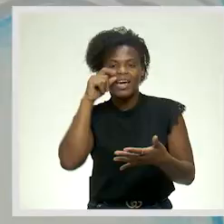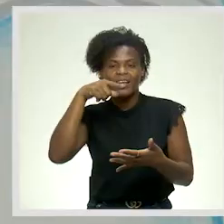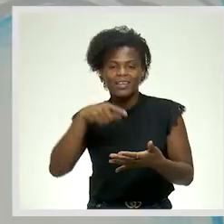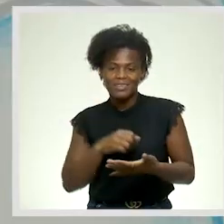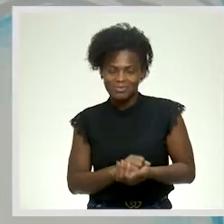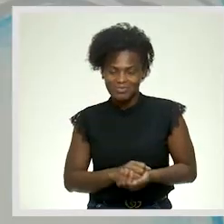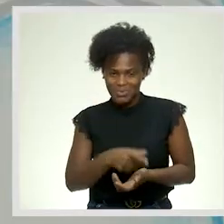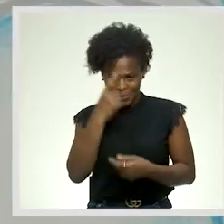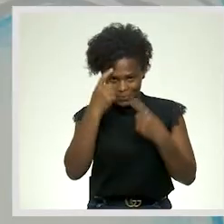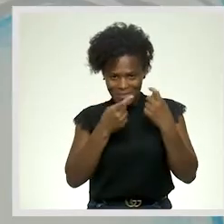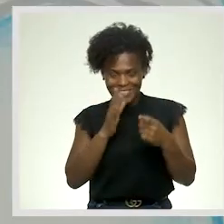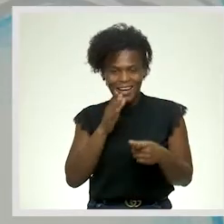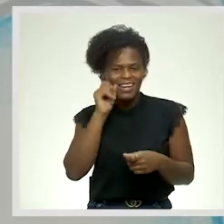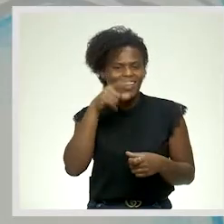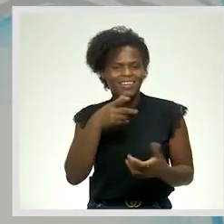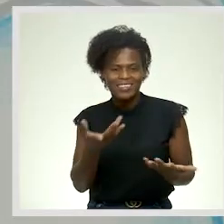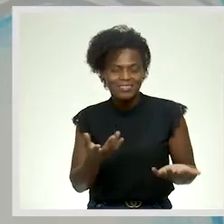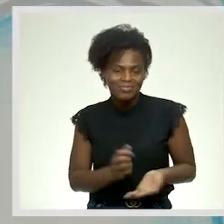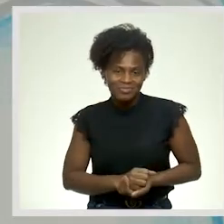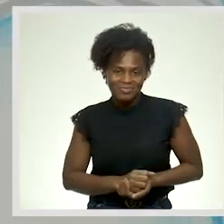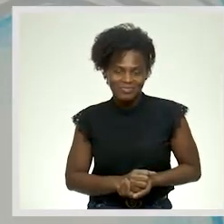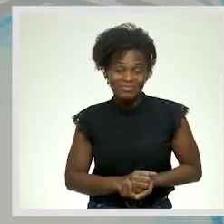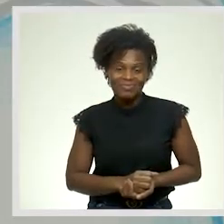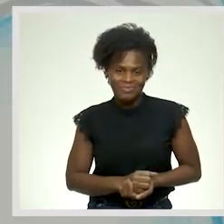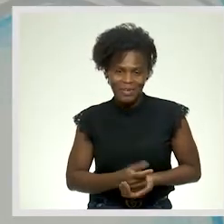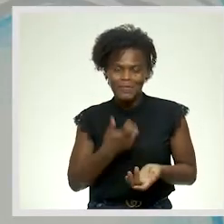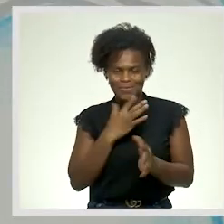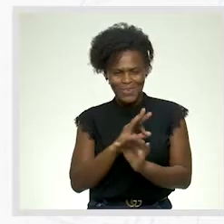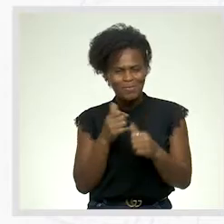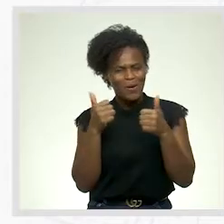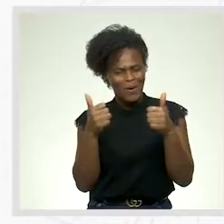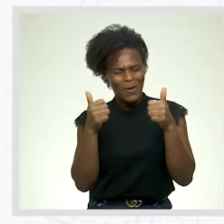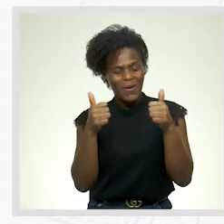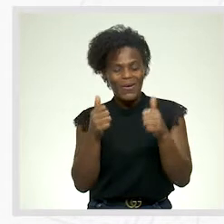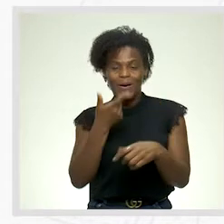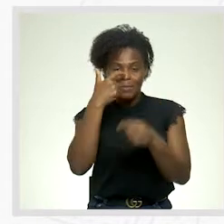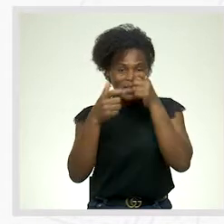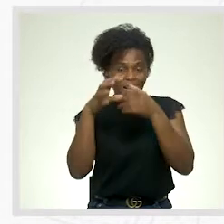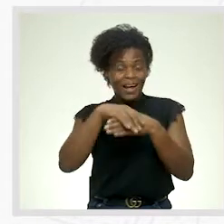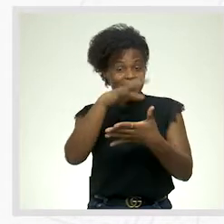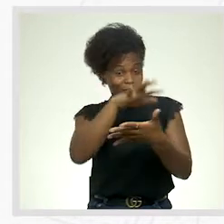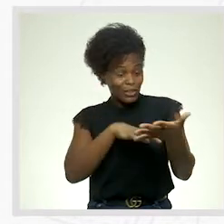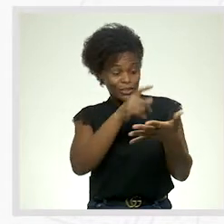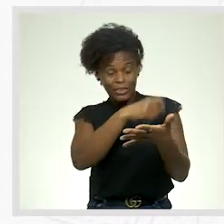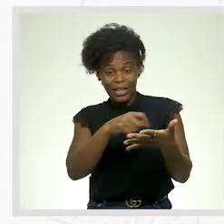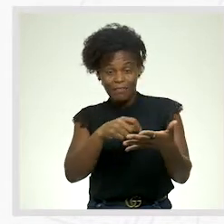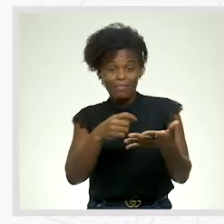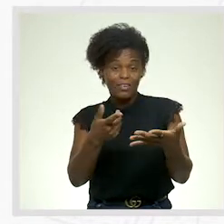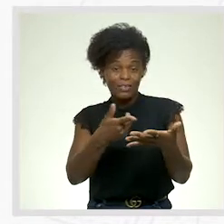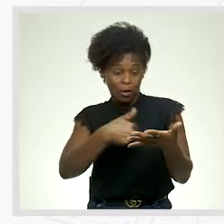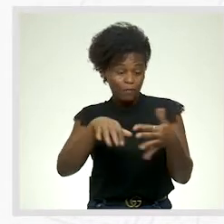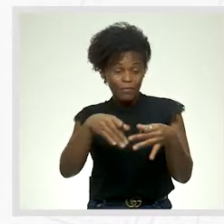Você já pensou? Quem será? Exatamente! O autor da carta que nós acabámos de ler,